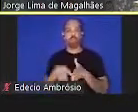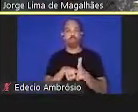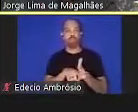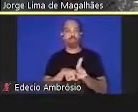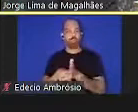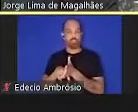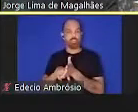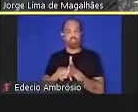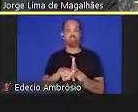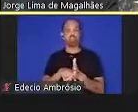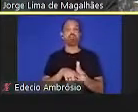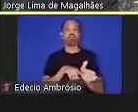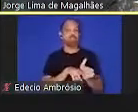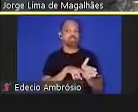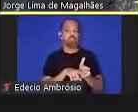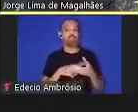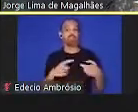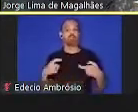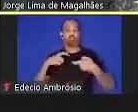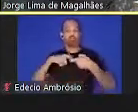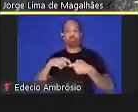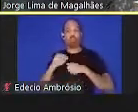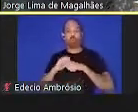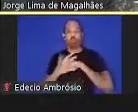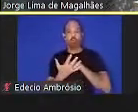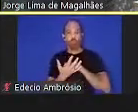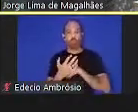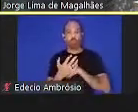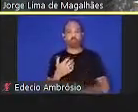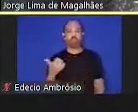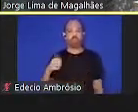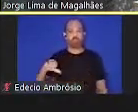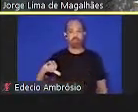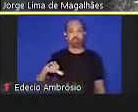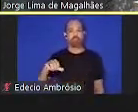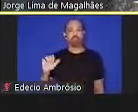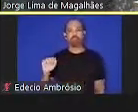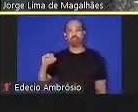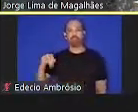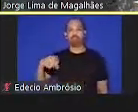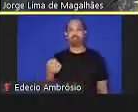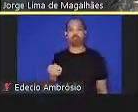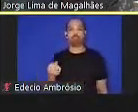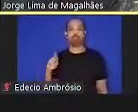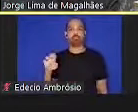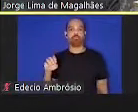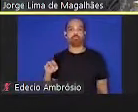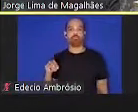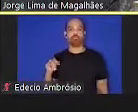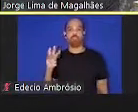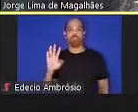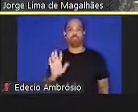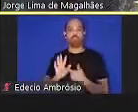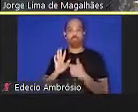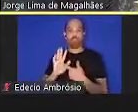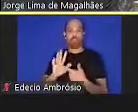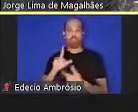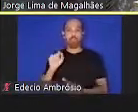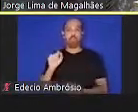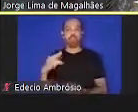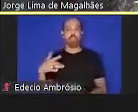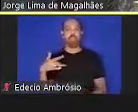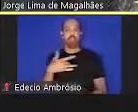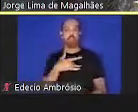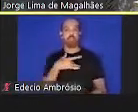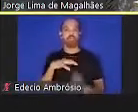pesquisa da colisão clínica em Covid-19. André estará apresentando para nós a abordagem de saúde planetária,